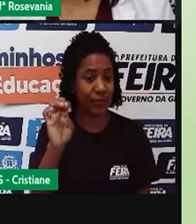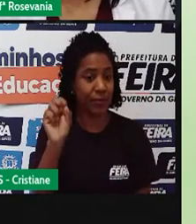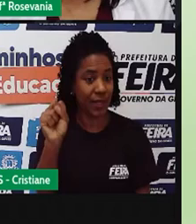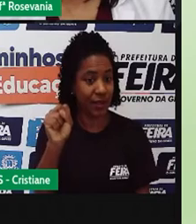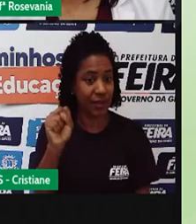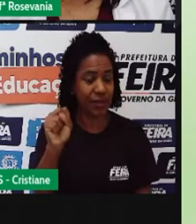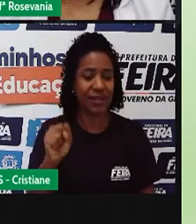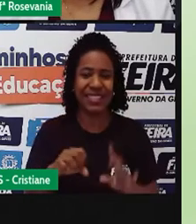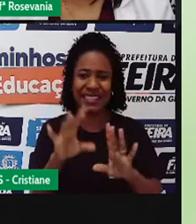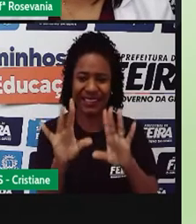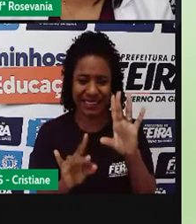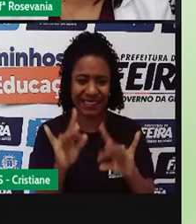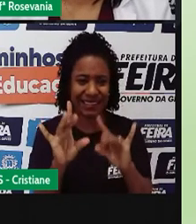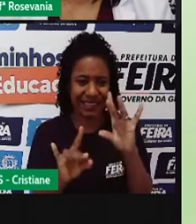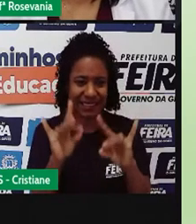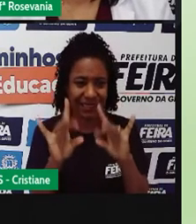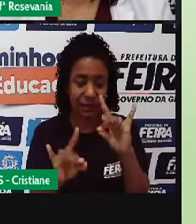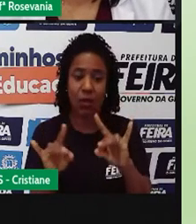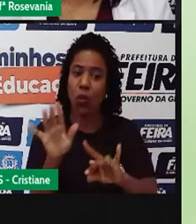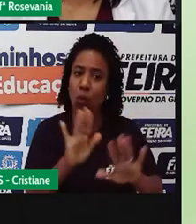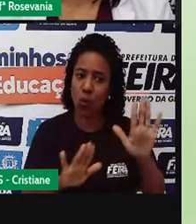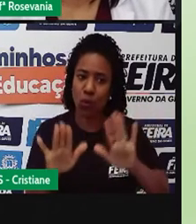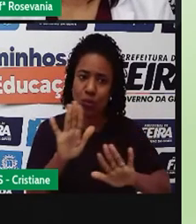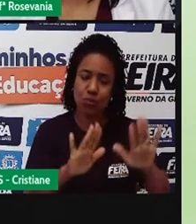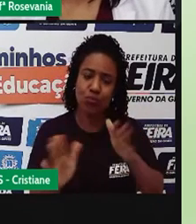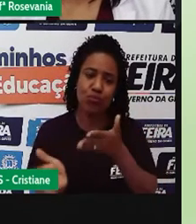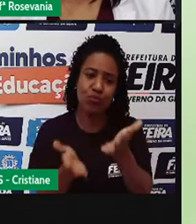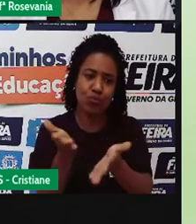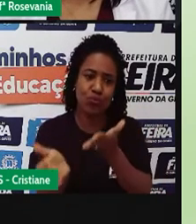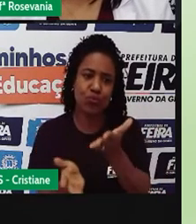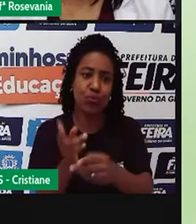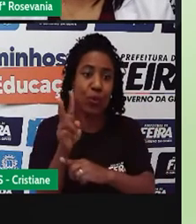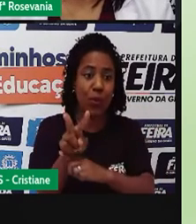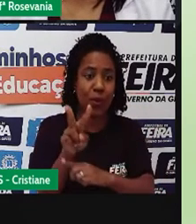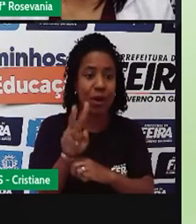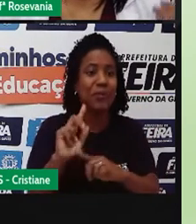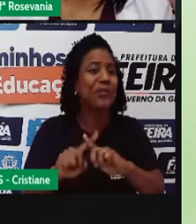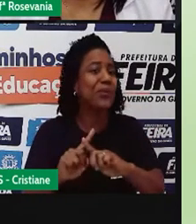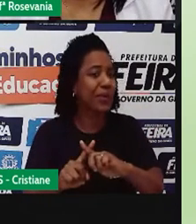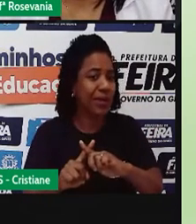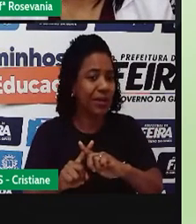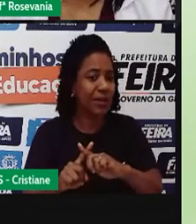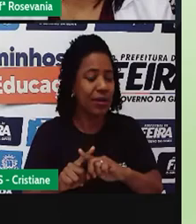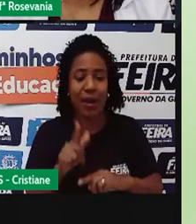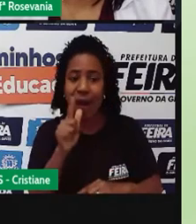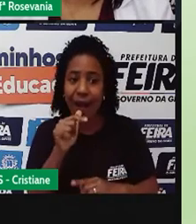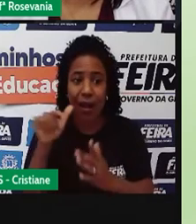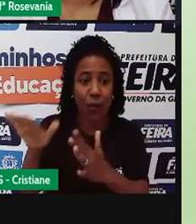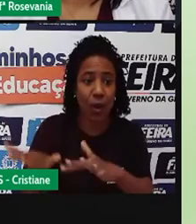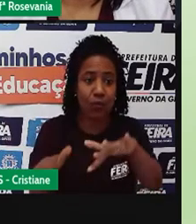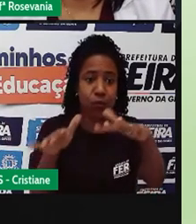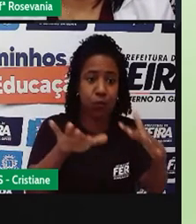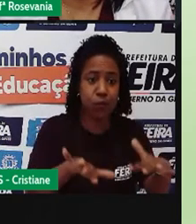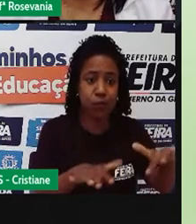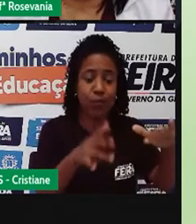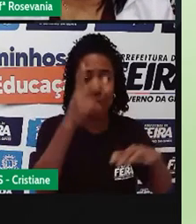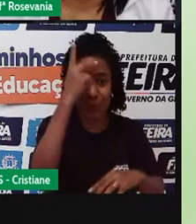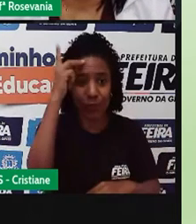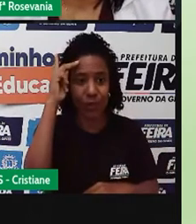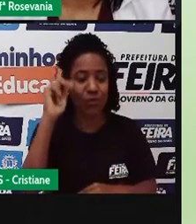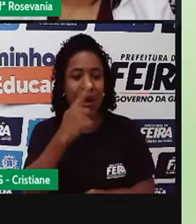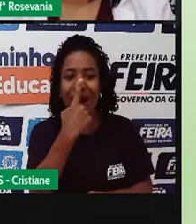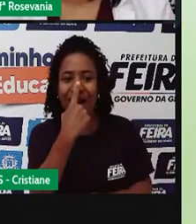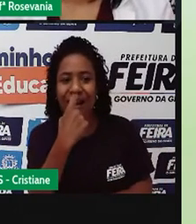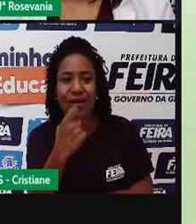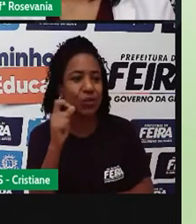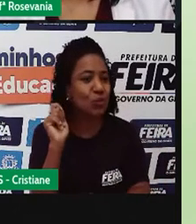conta, né, de toda a poluição que a gente está colocando no mar, todo aquele cuidado horroroso, né, que o pessoal está tendo, se é que